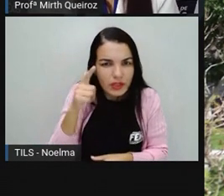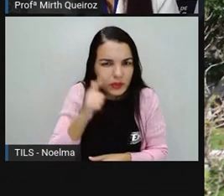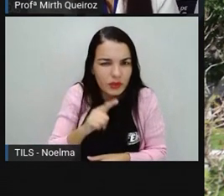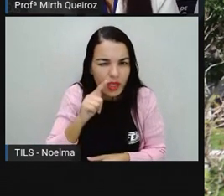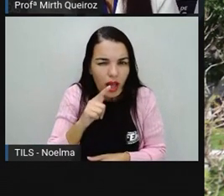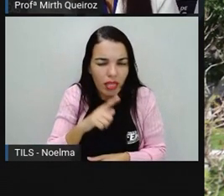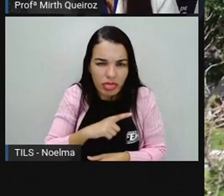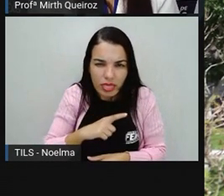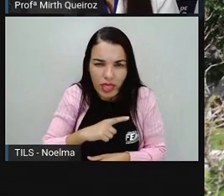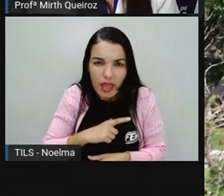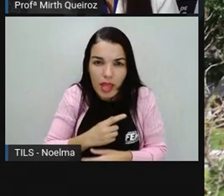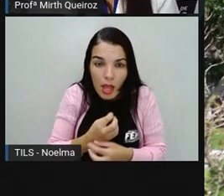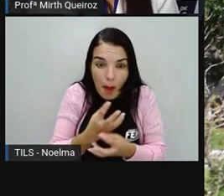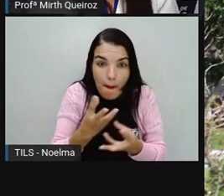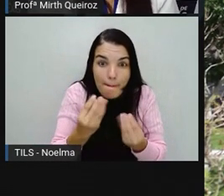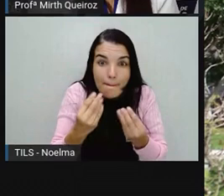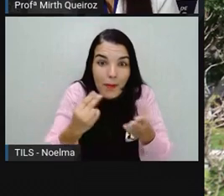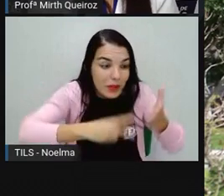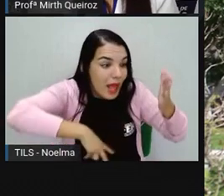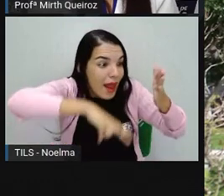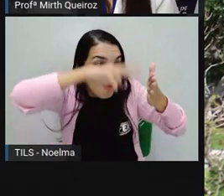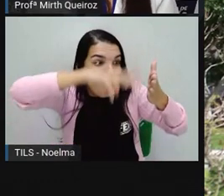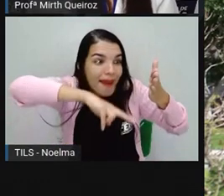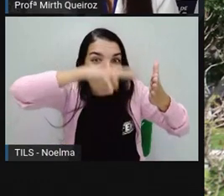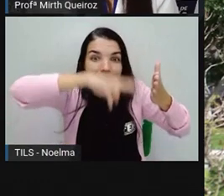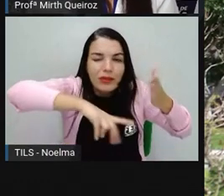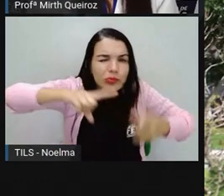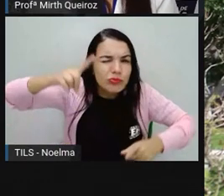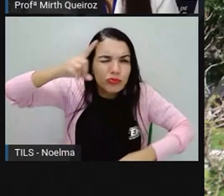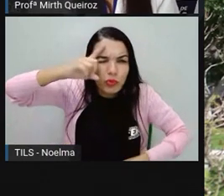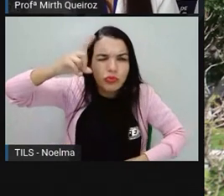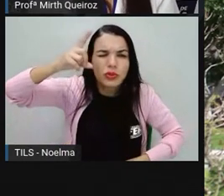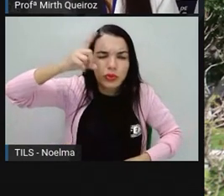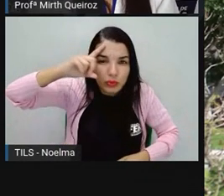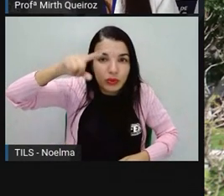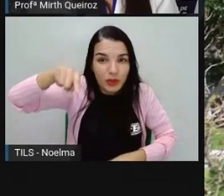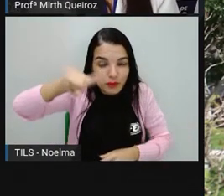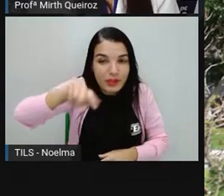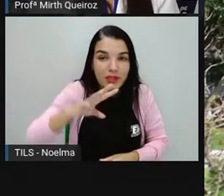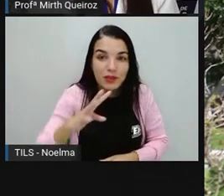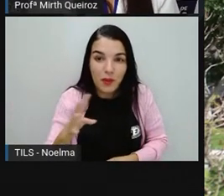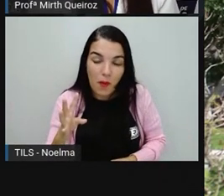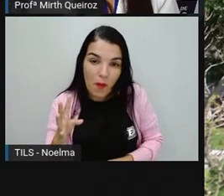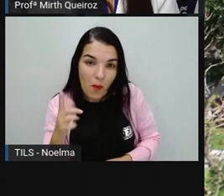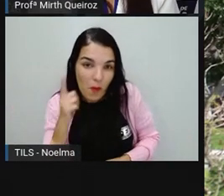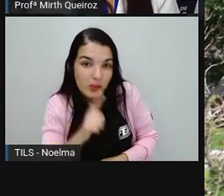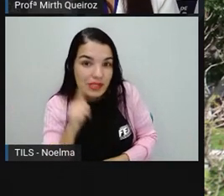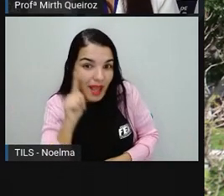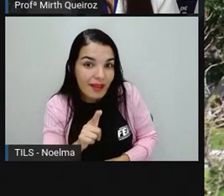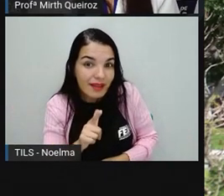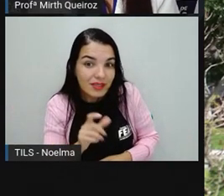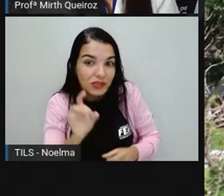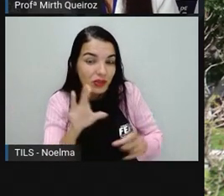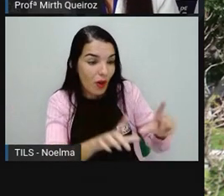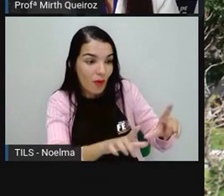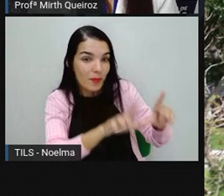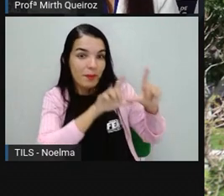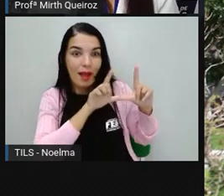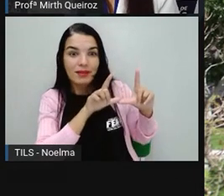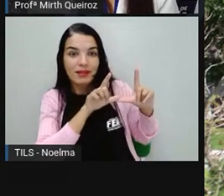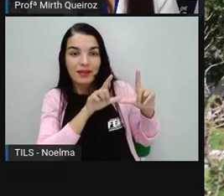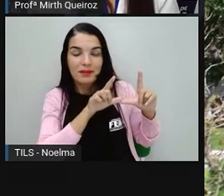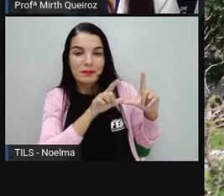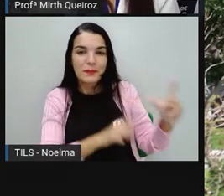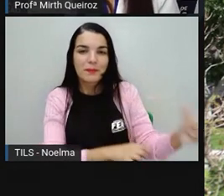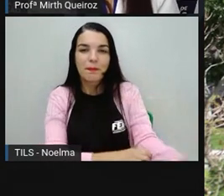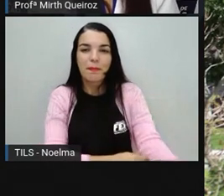noção da quantidade de leitura que vocês fazem diariamente a partir dessas imagens? Quando vocês